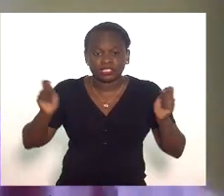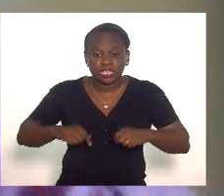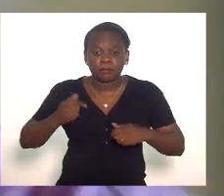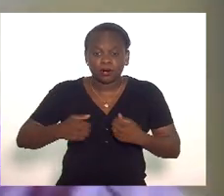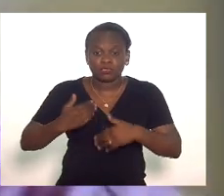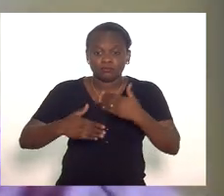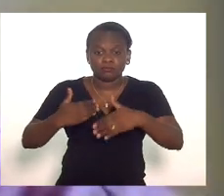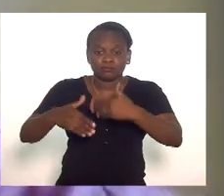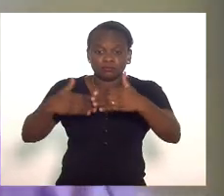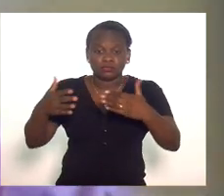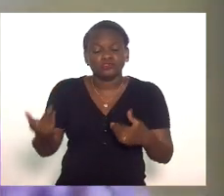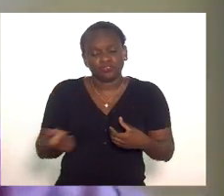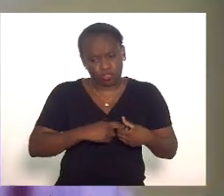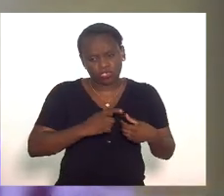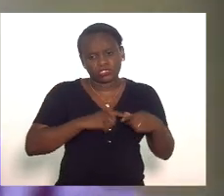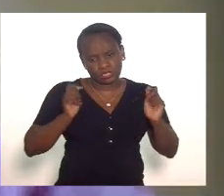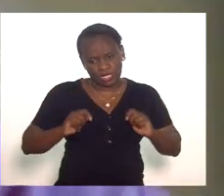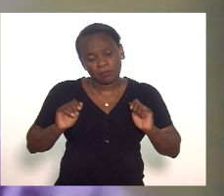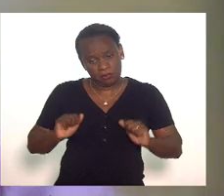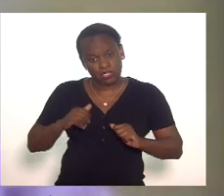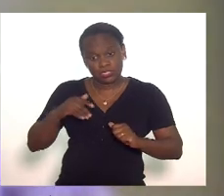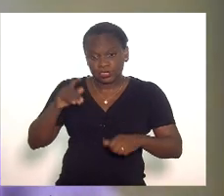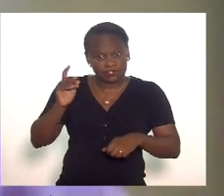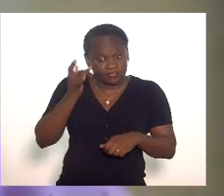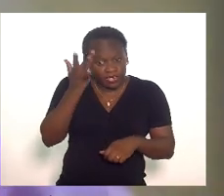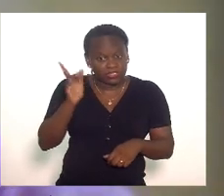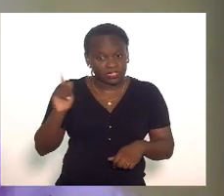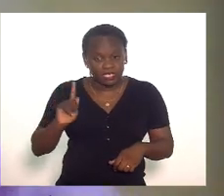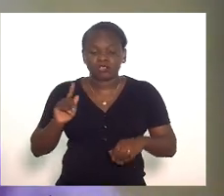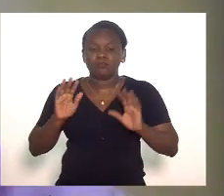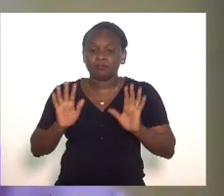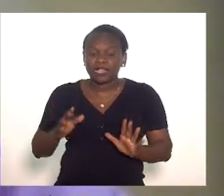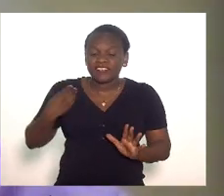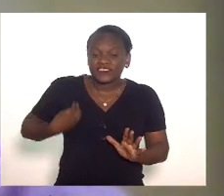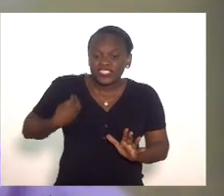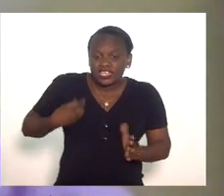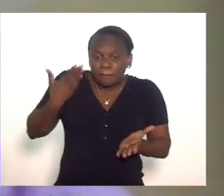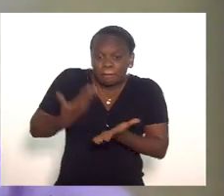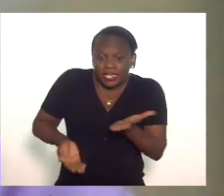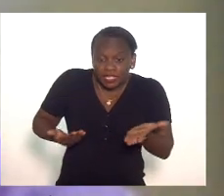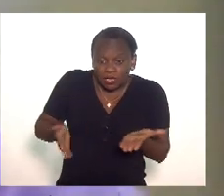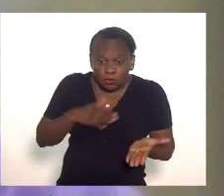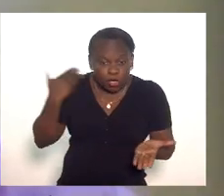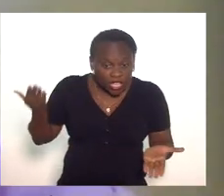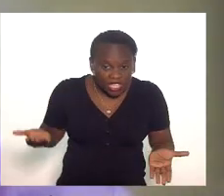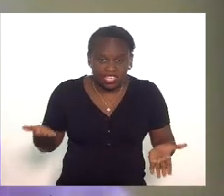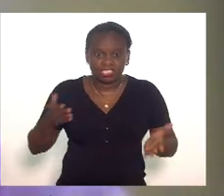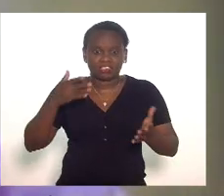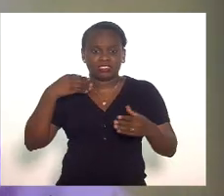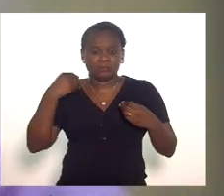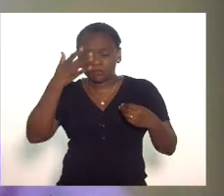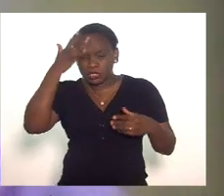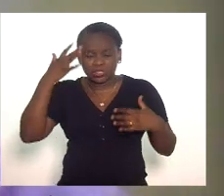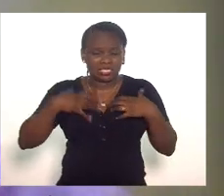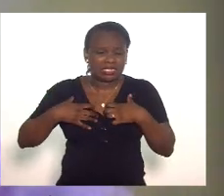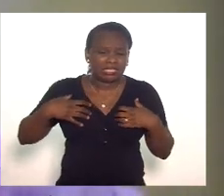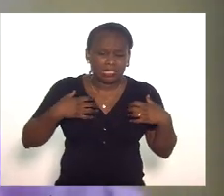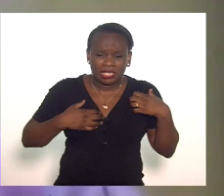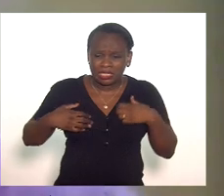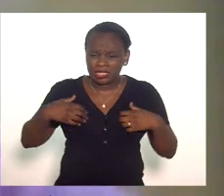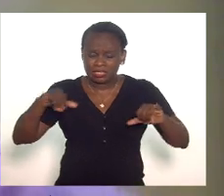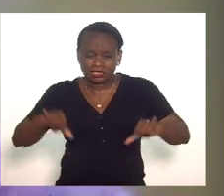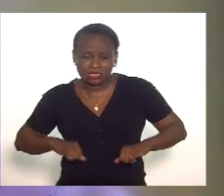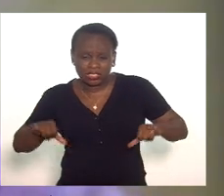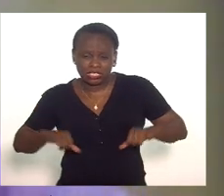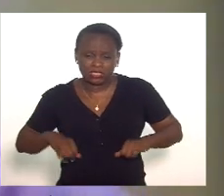progressivamente ser recuperado progressivamente não é fácil mas as vidas perdidas os dramas vividos o